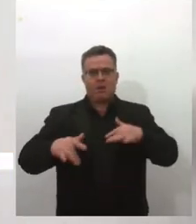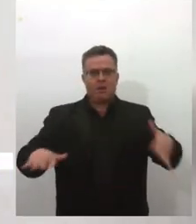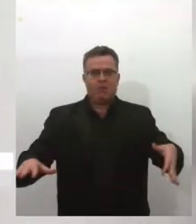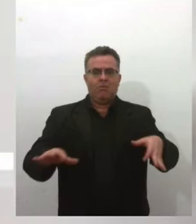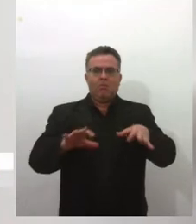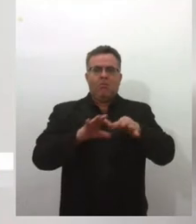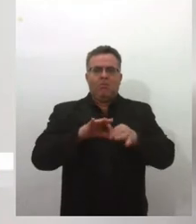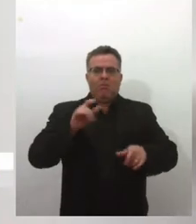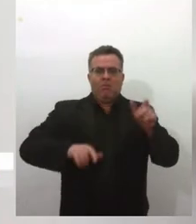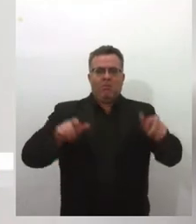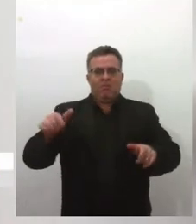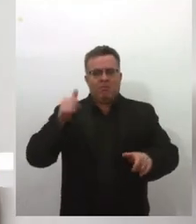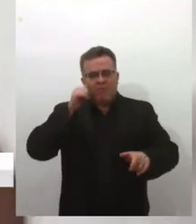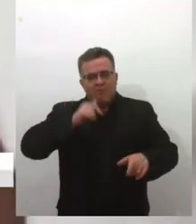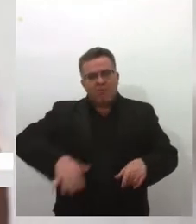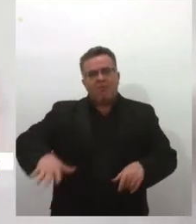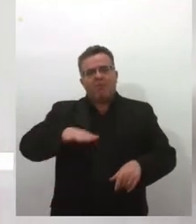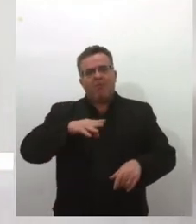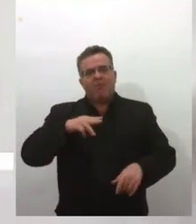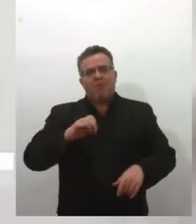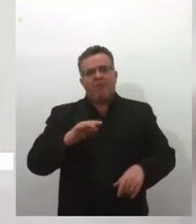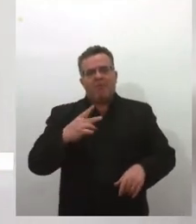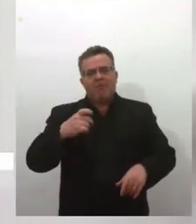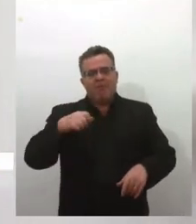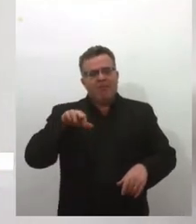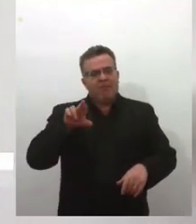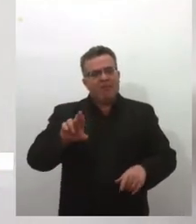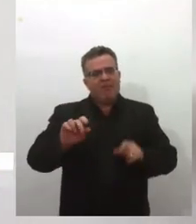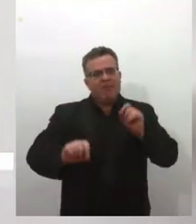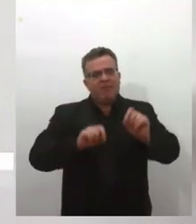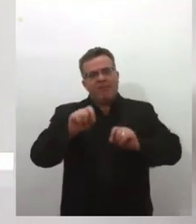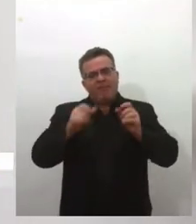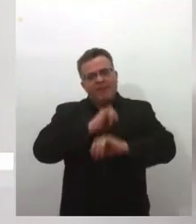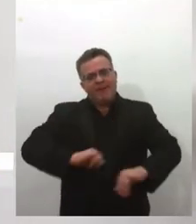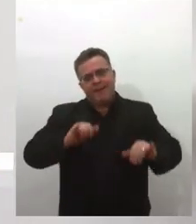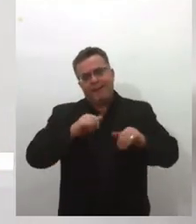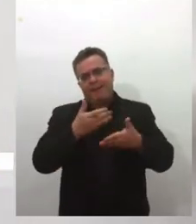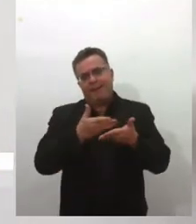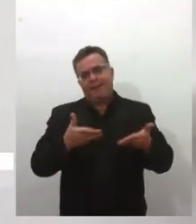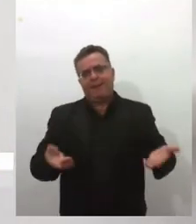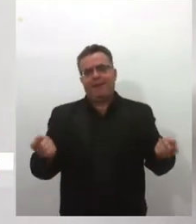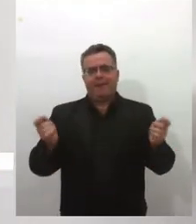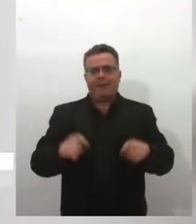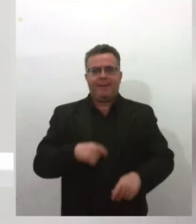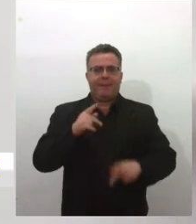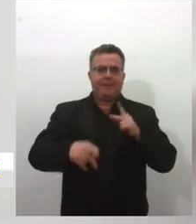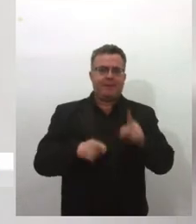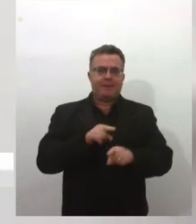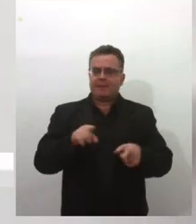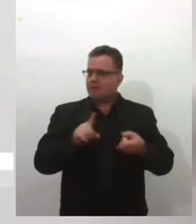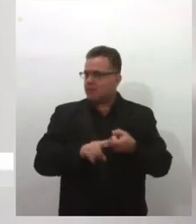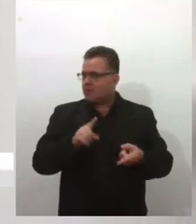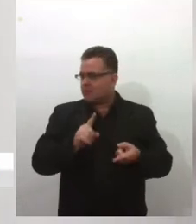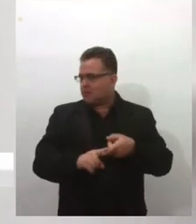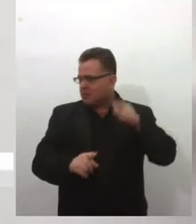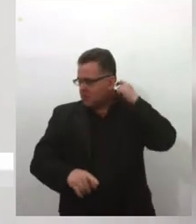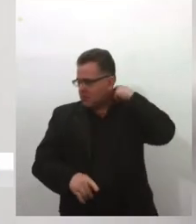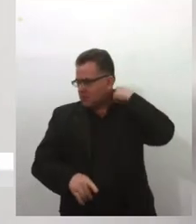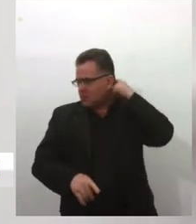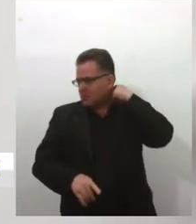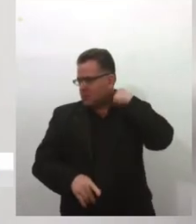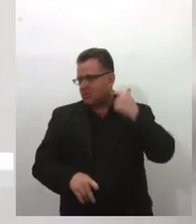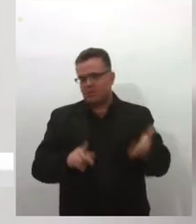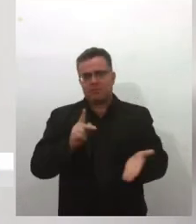mulheres que estão na área nuclear, desmitificar, informar as pessoas, informar a população também, através da UIN, com uma